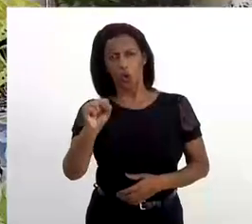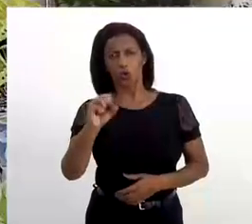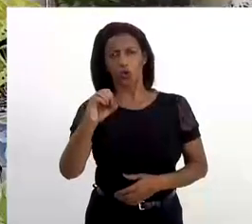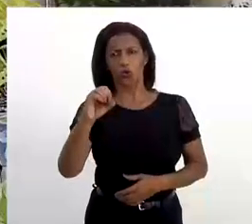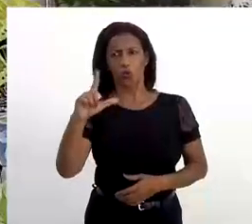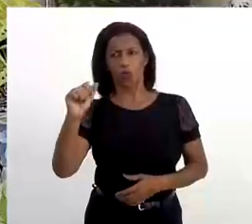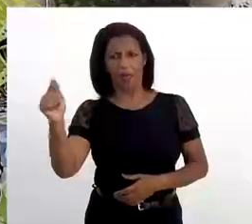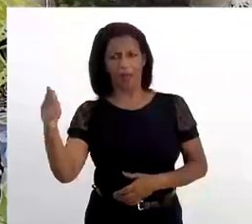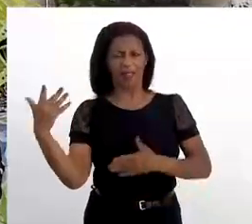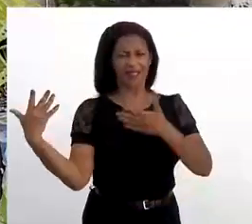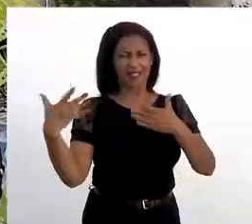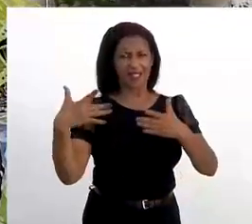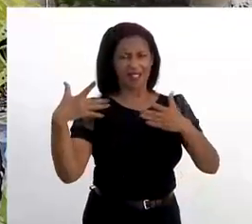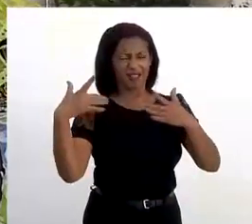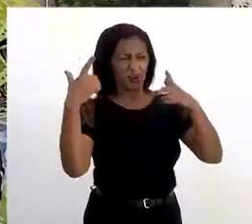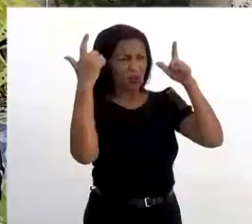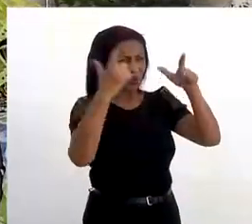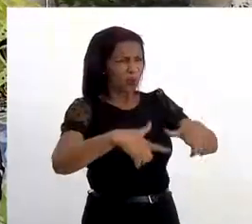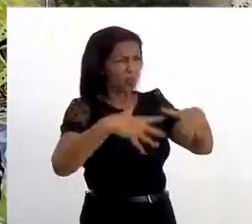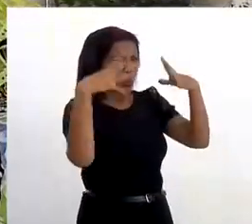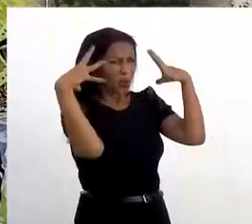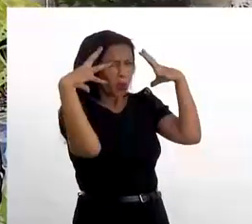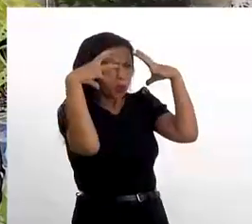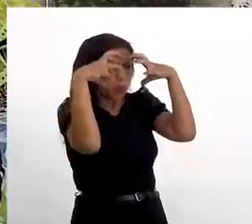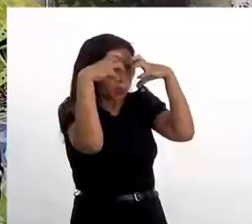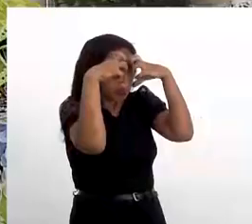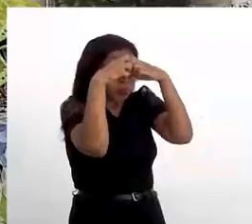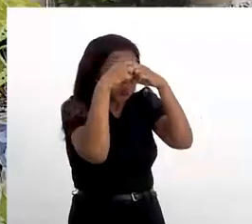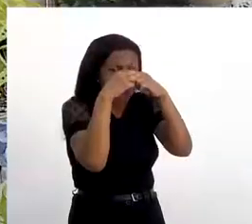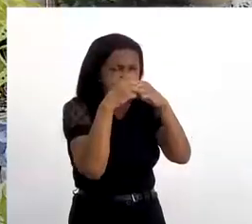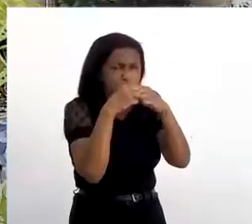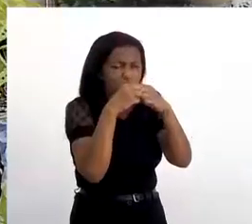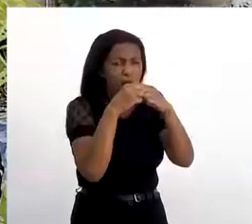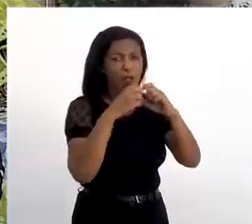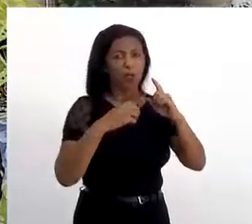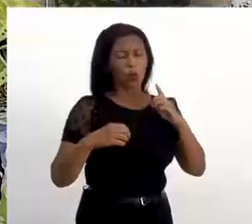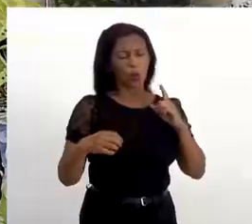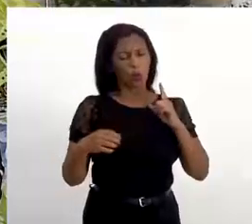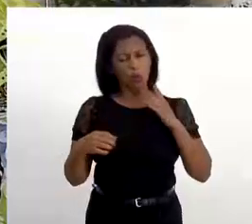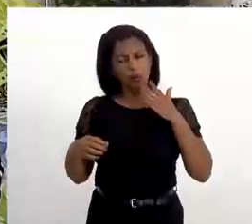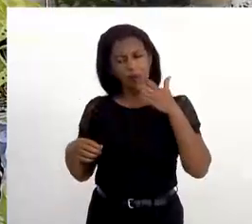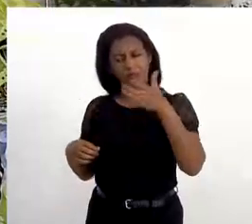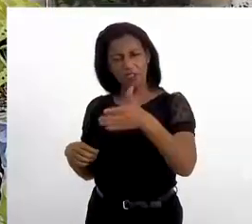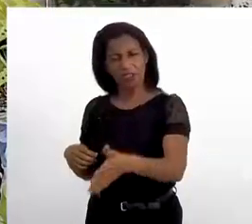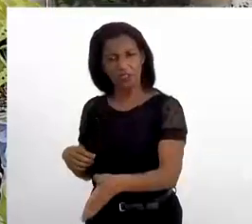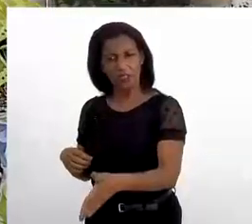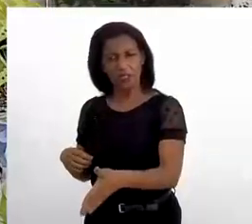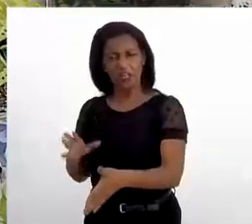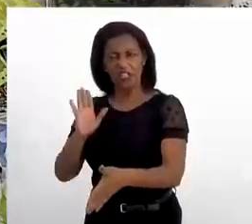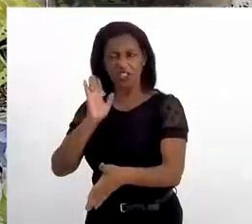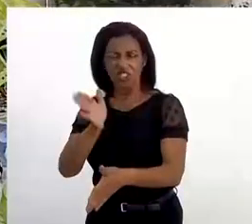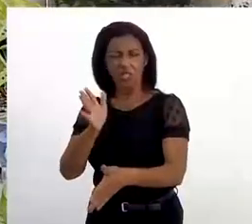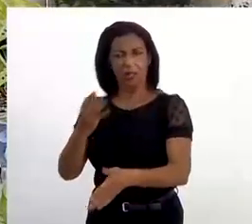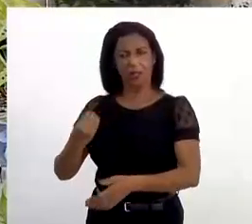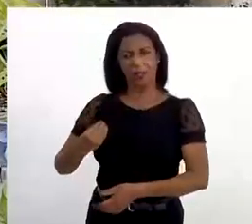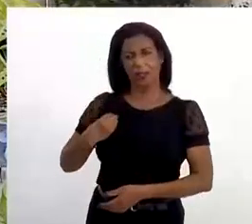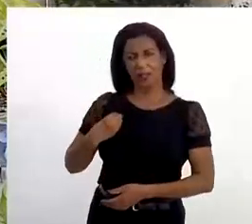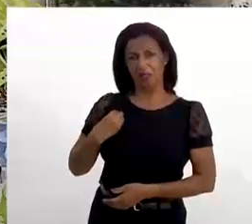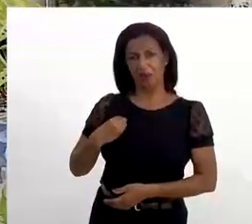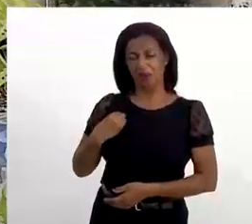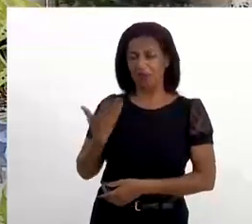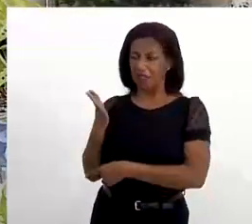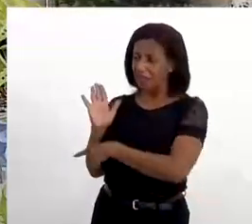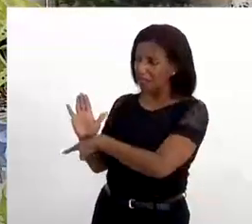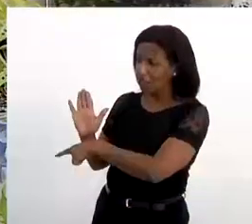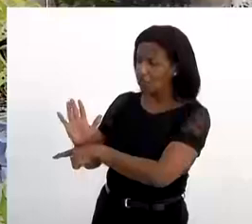por um lugar horrível. E quando ele chega ao Nosso Lar, ele pergunta o porquê, já que ele teve uma vida em que ele ajudava as